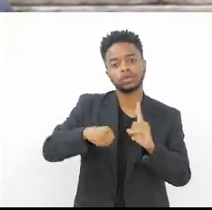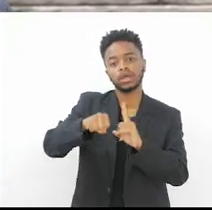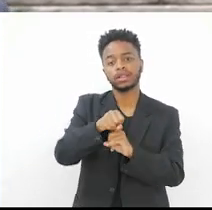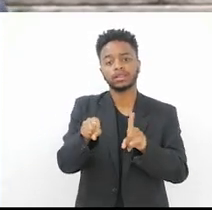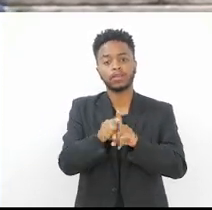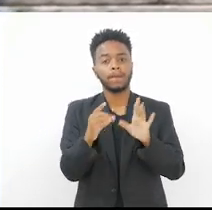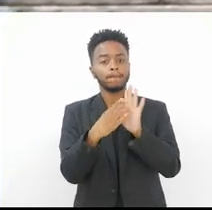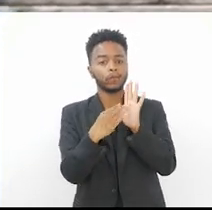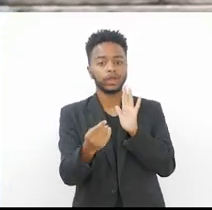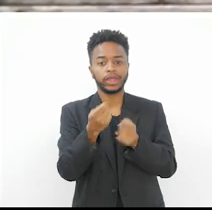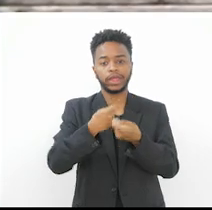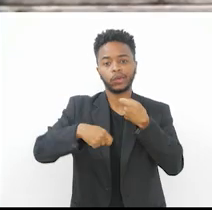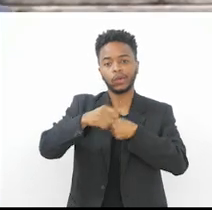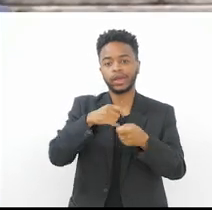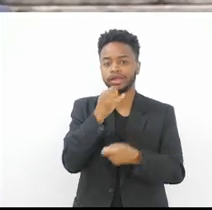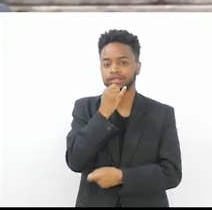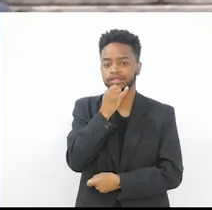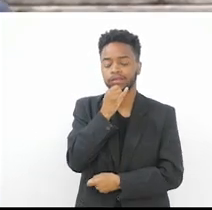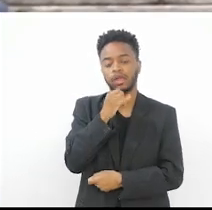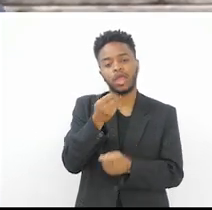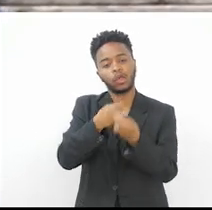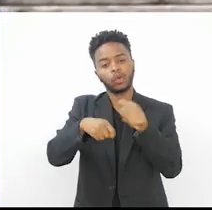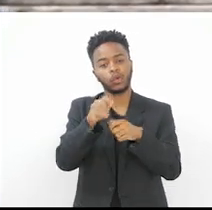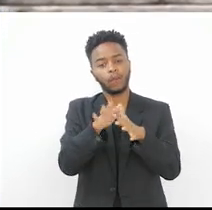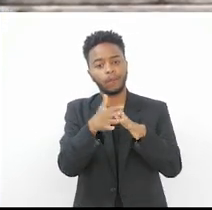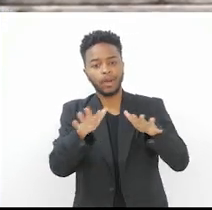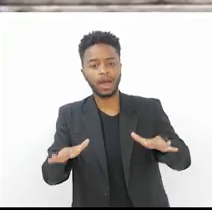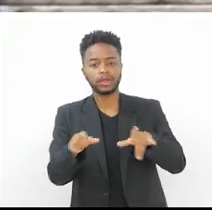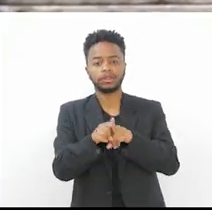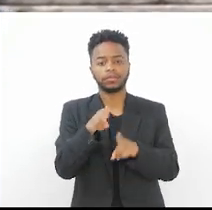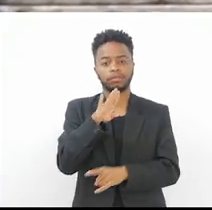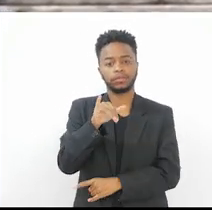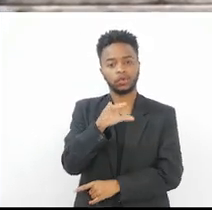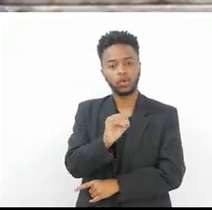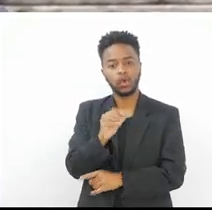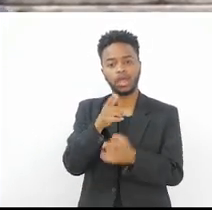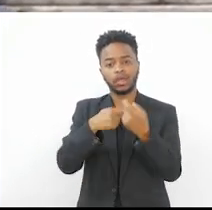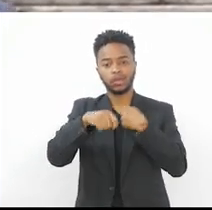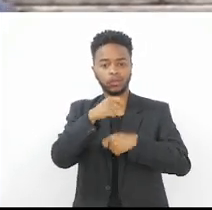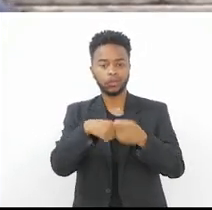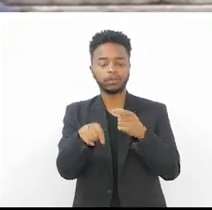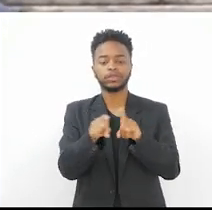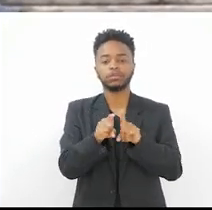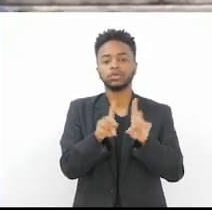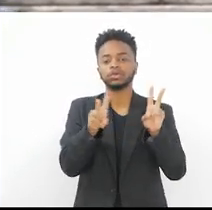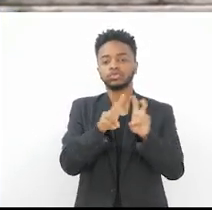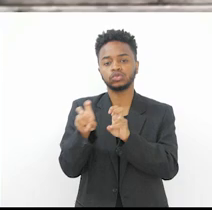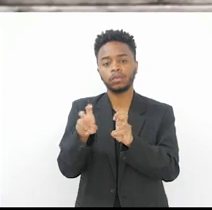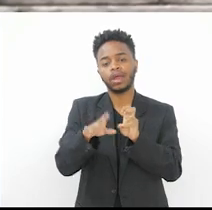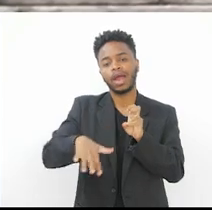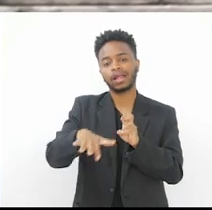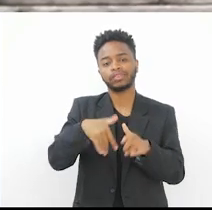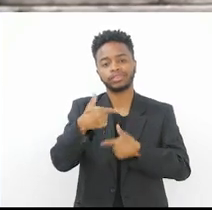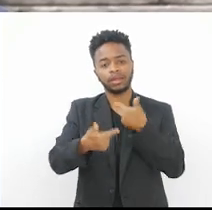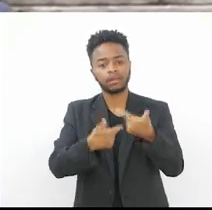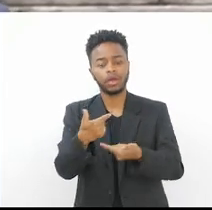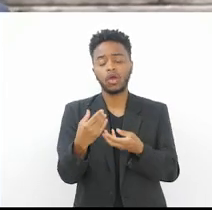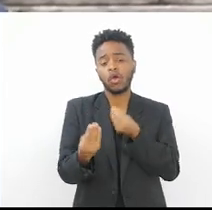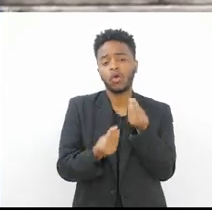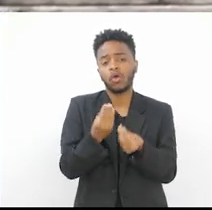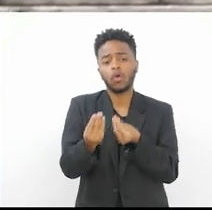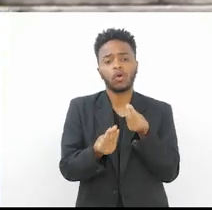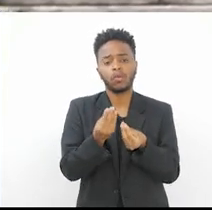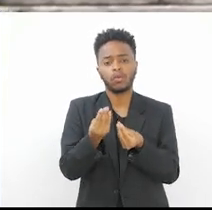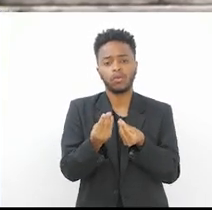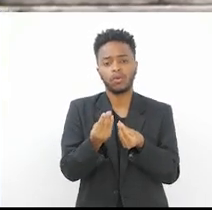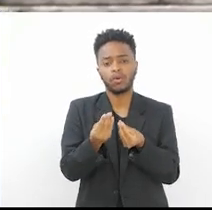modelos econômicos tais como economia do mar, bioeconomia. Vamos conversar sobre o mercado de trabalho, como é